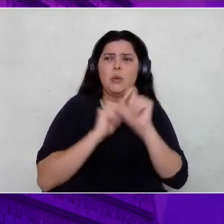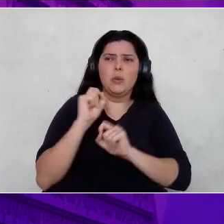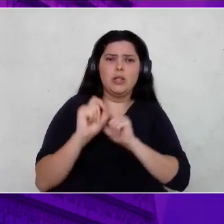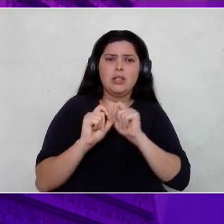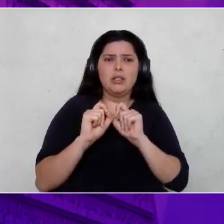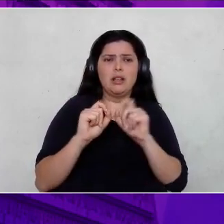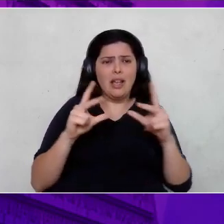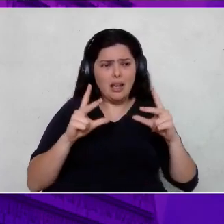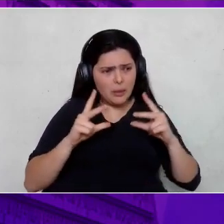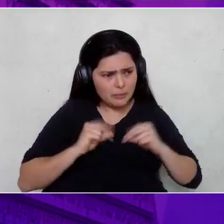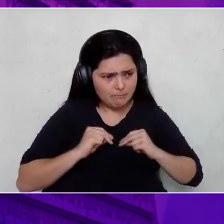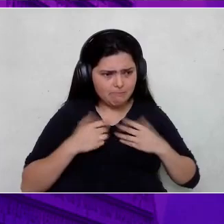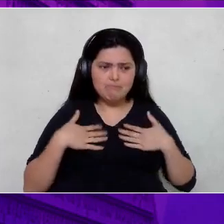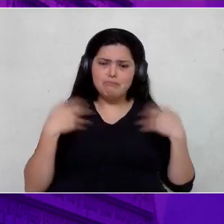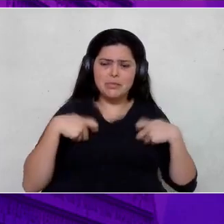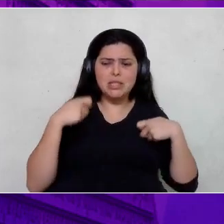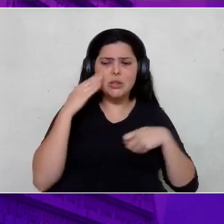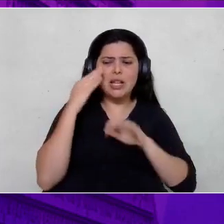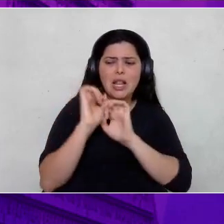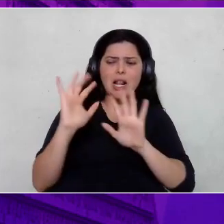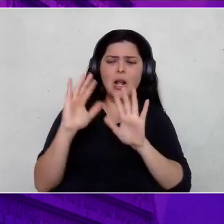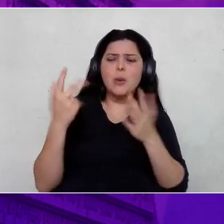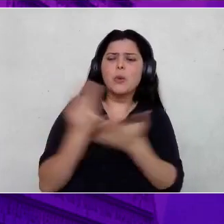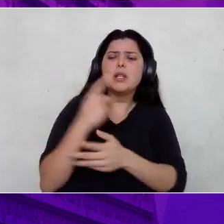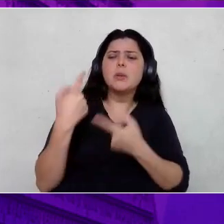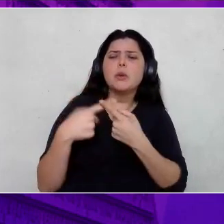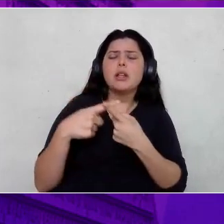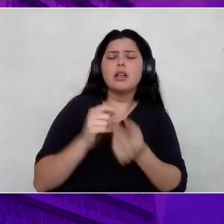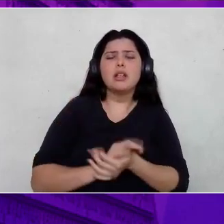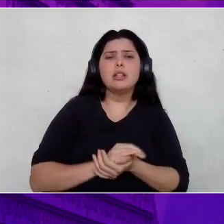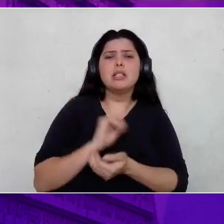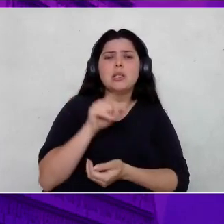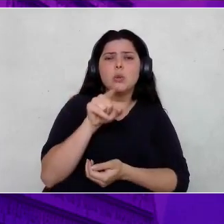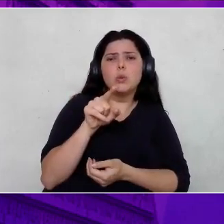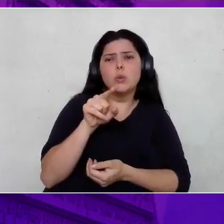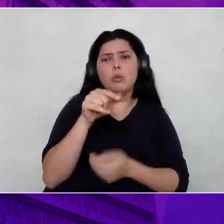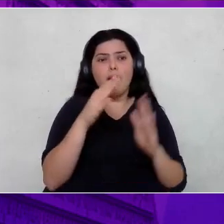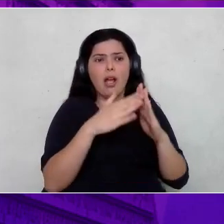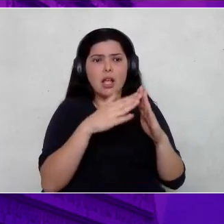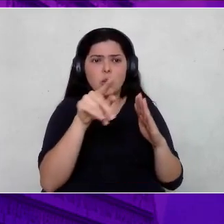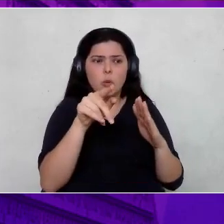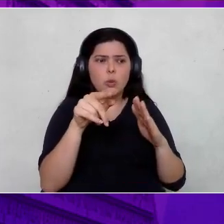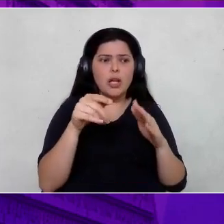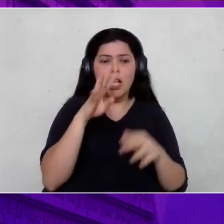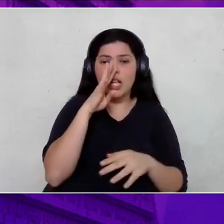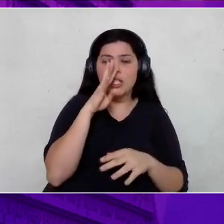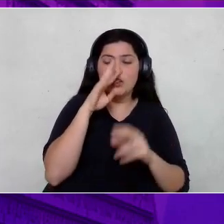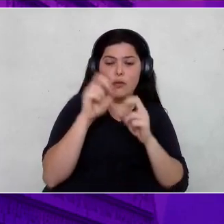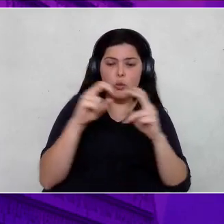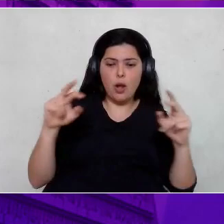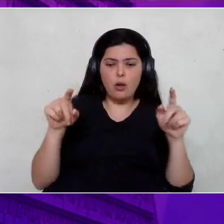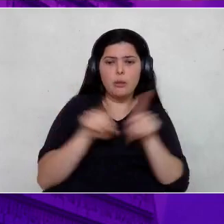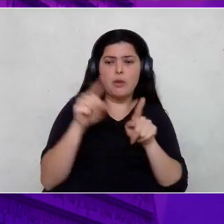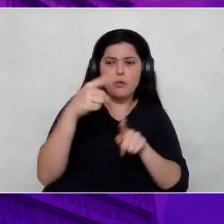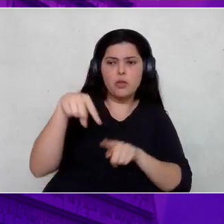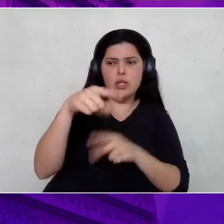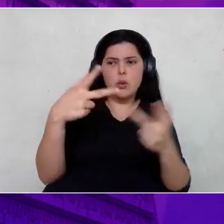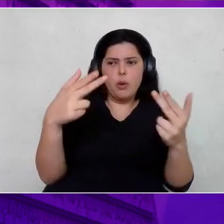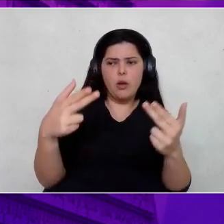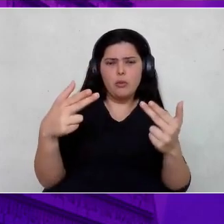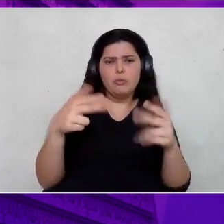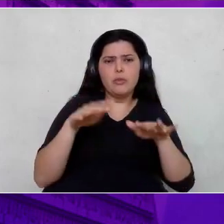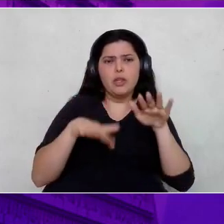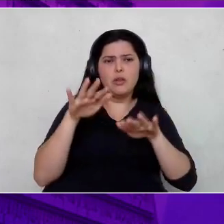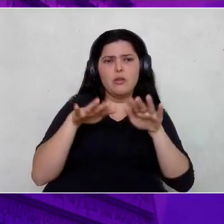pouco. Por que que isso acontece? E se você, você aí de casa, você que está assistindo online, vocês aqui também, talvez estejam